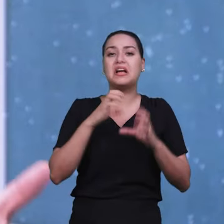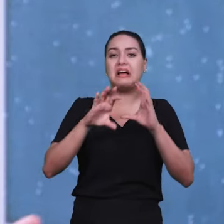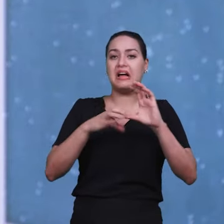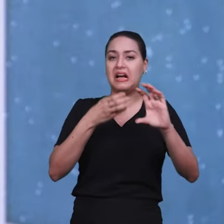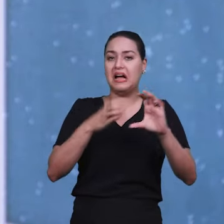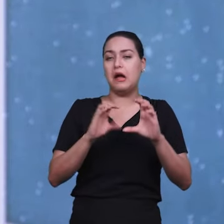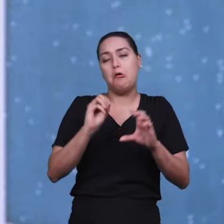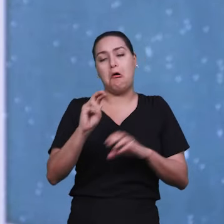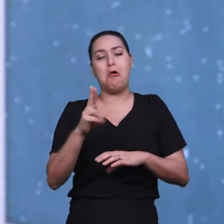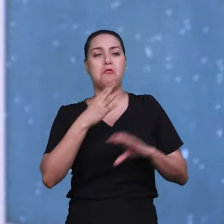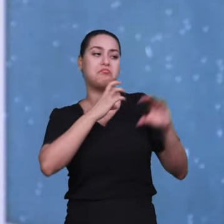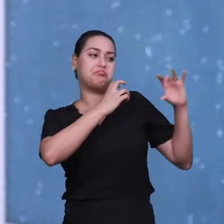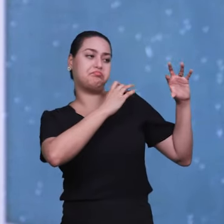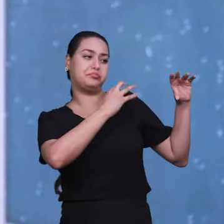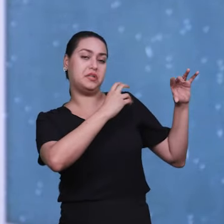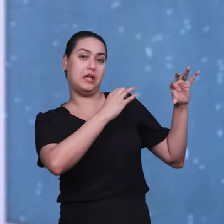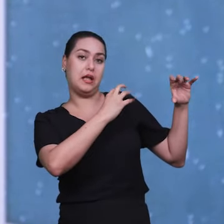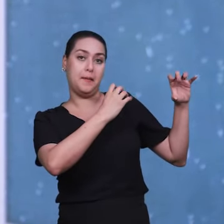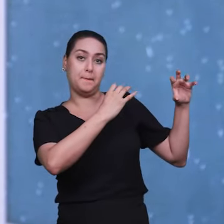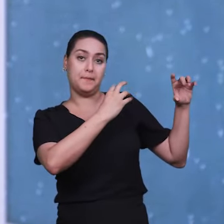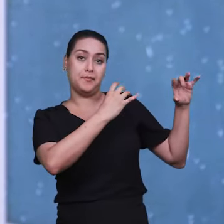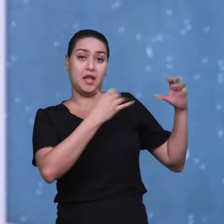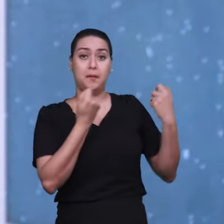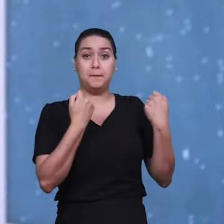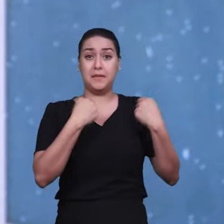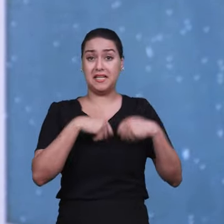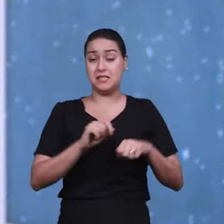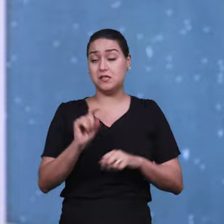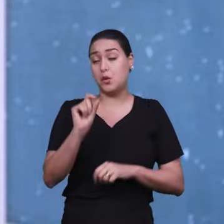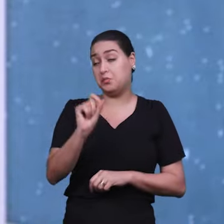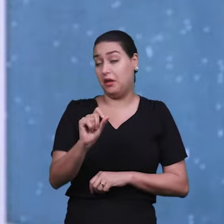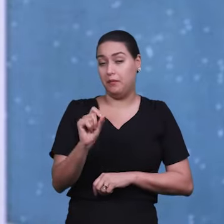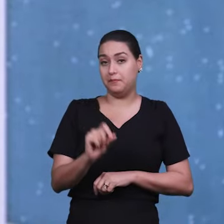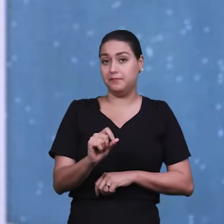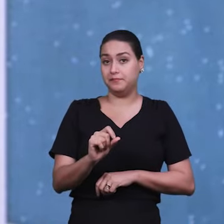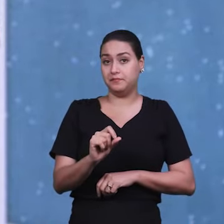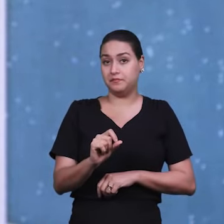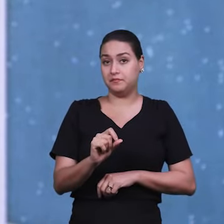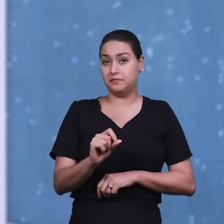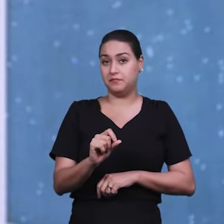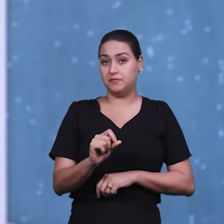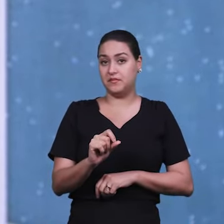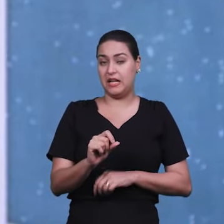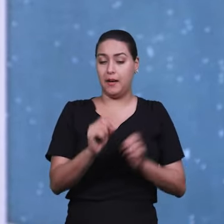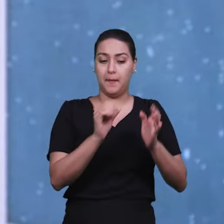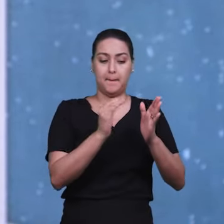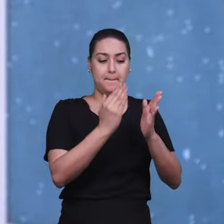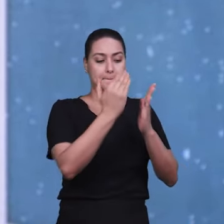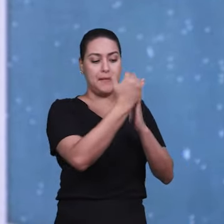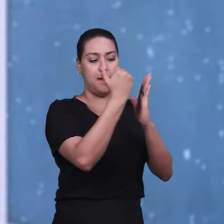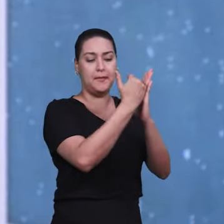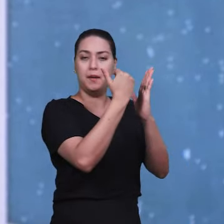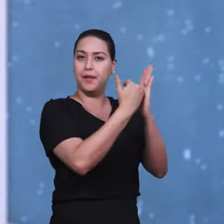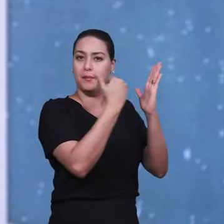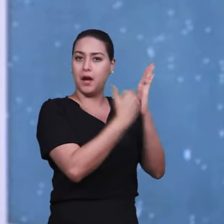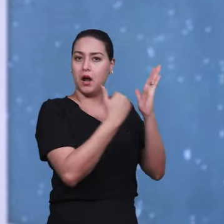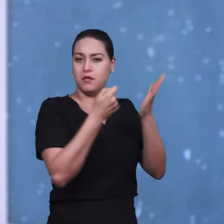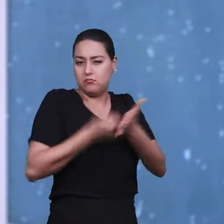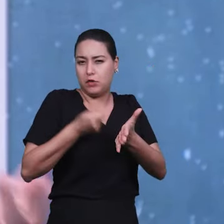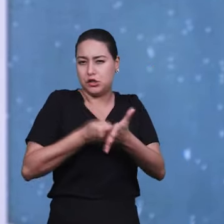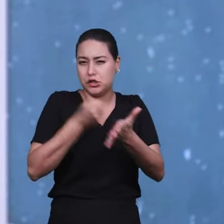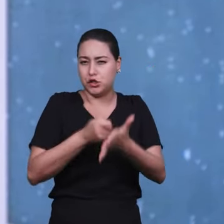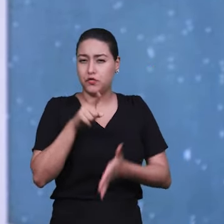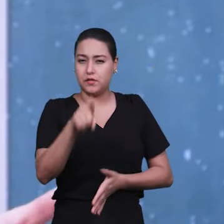flauta transversa. Você tem que ter... Cada faculdade tem já um programa que exige. Então, exige que você toque